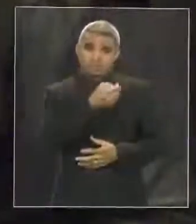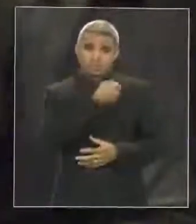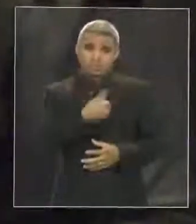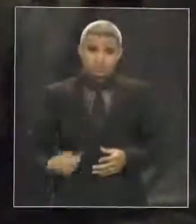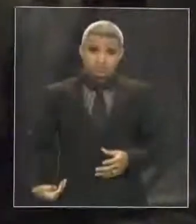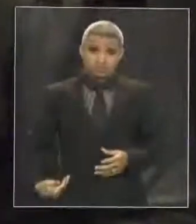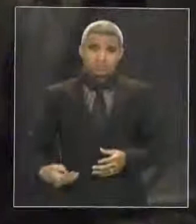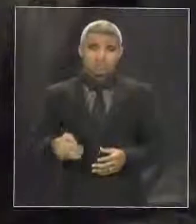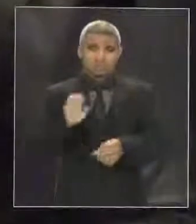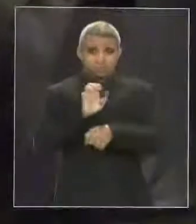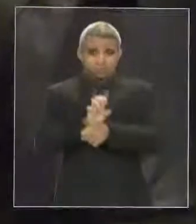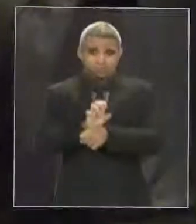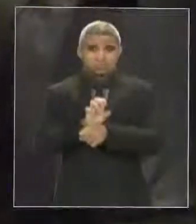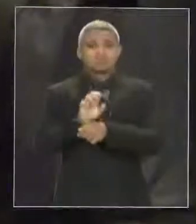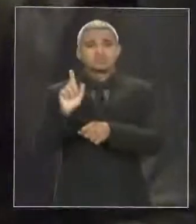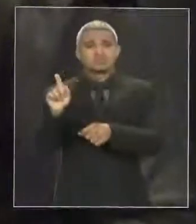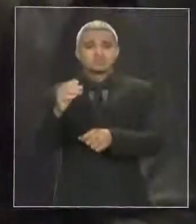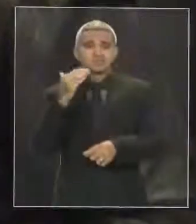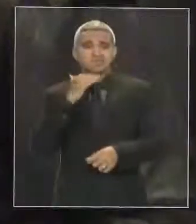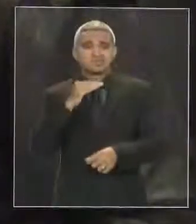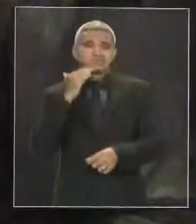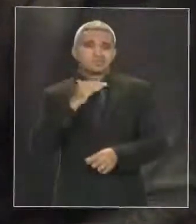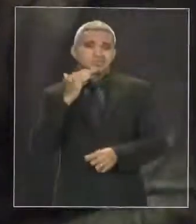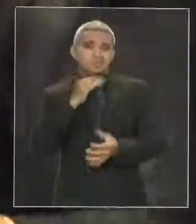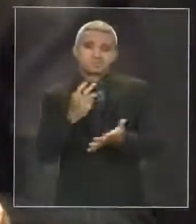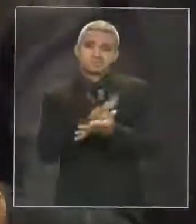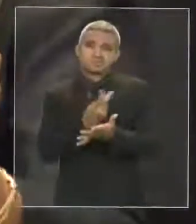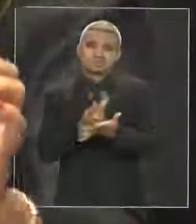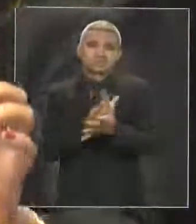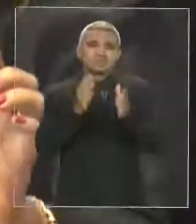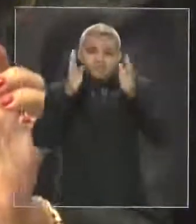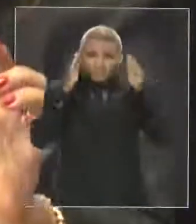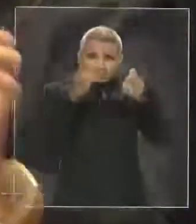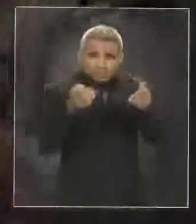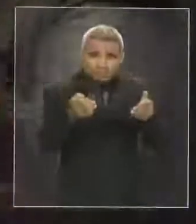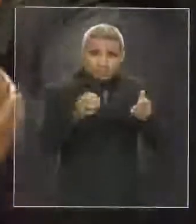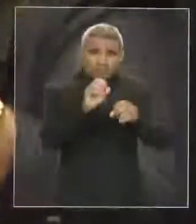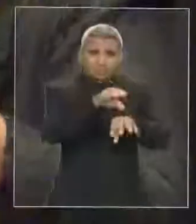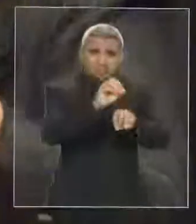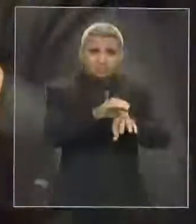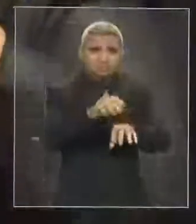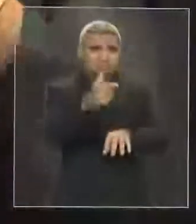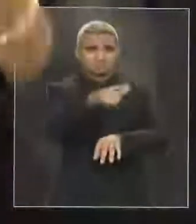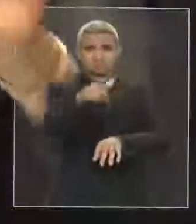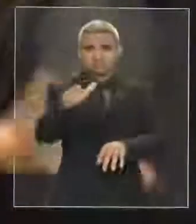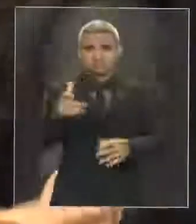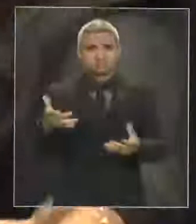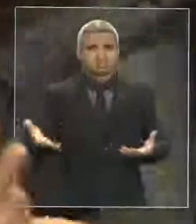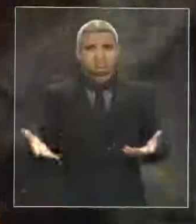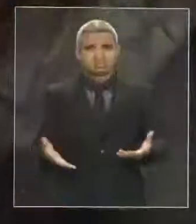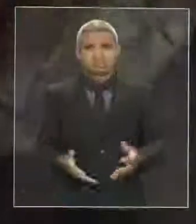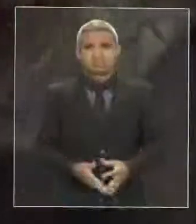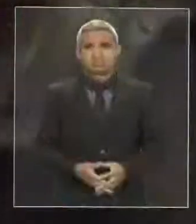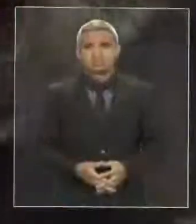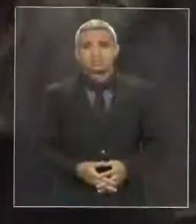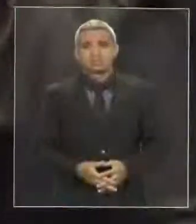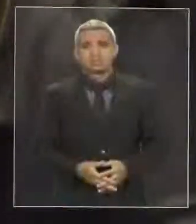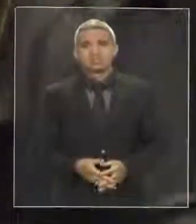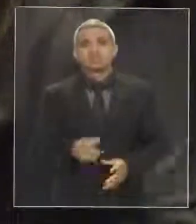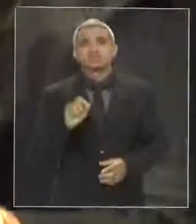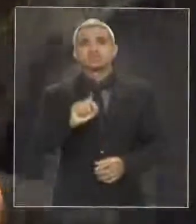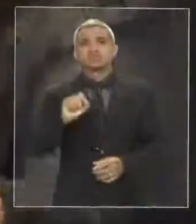educação como prioridade. Em vez de dar bolsa família,